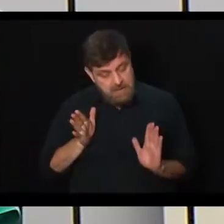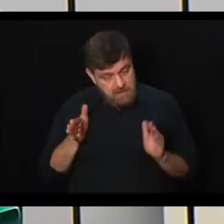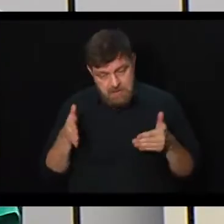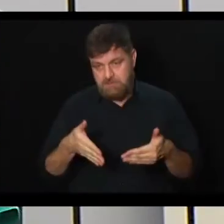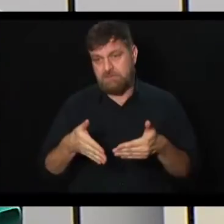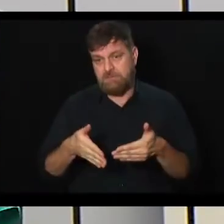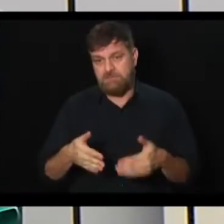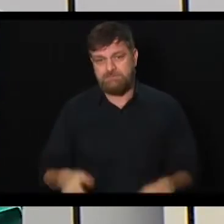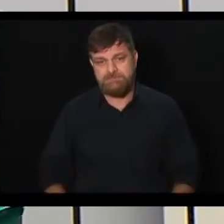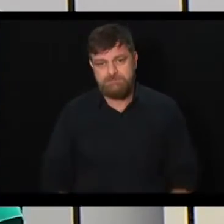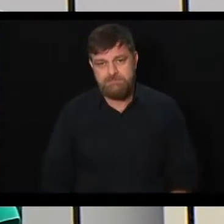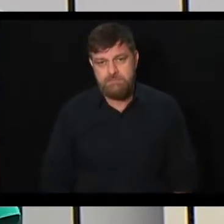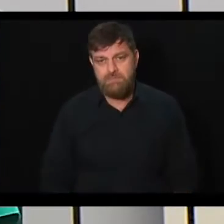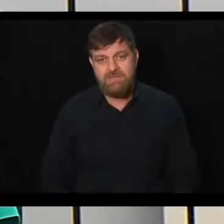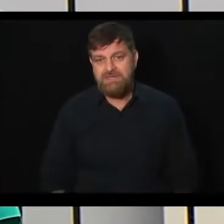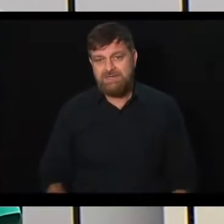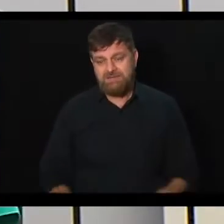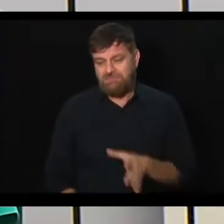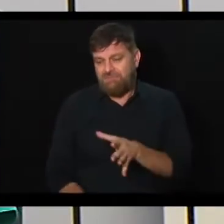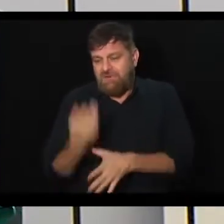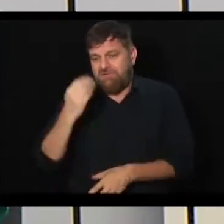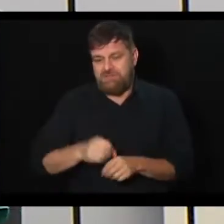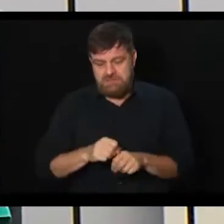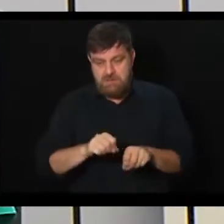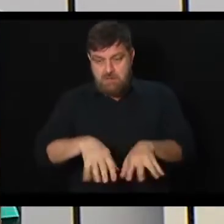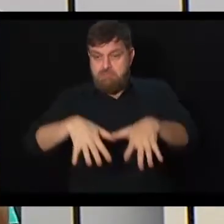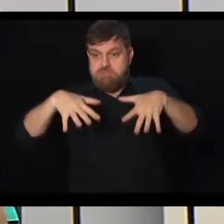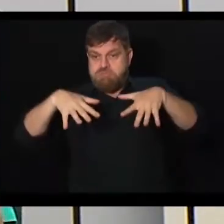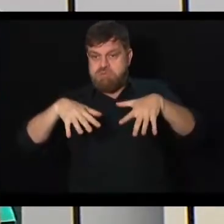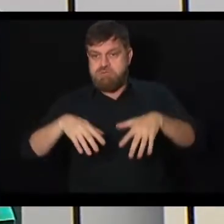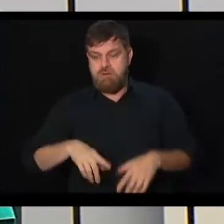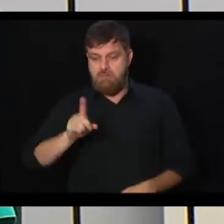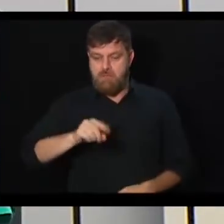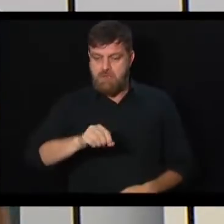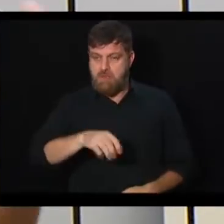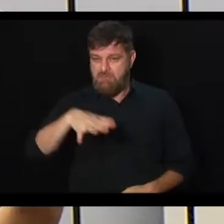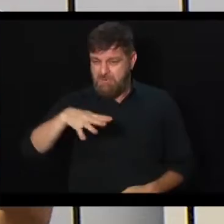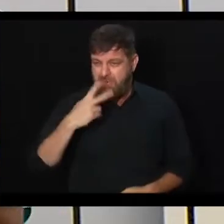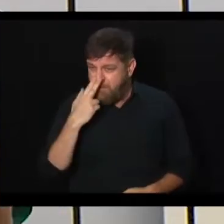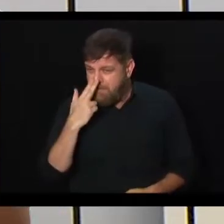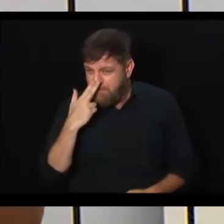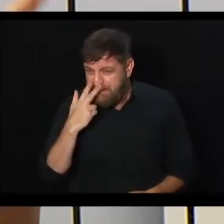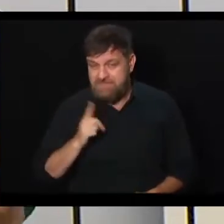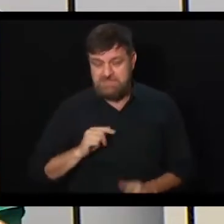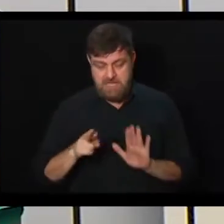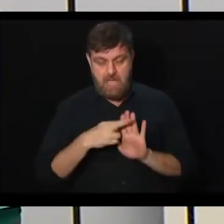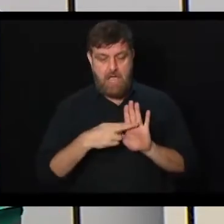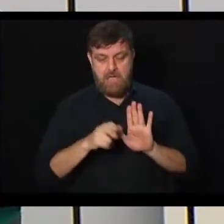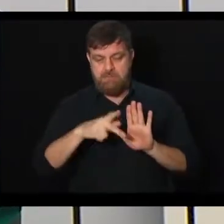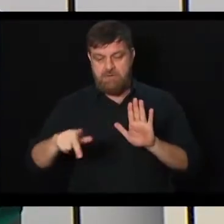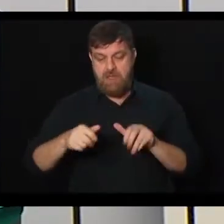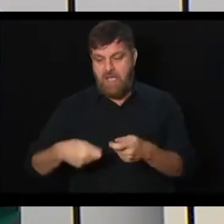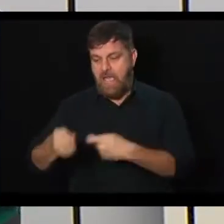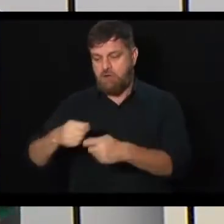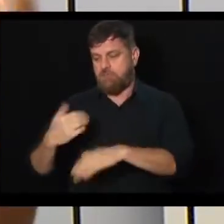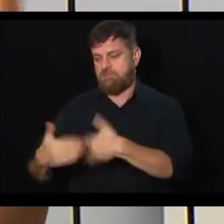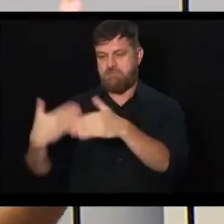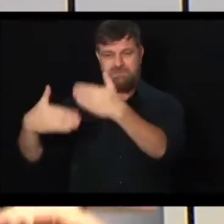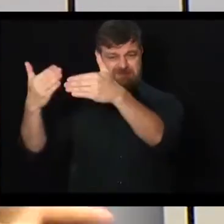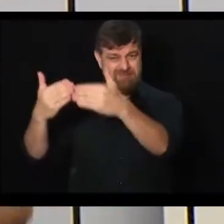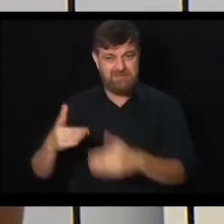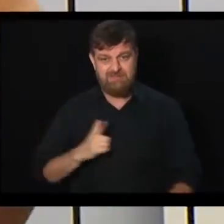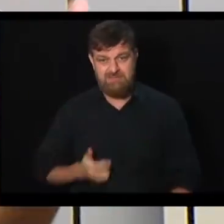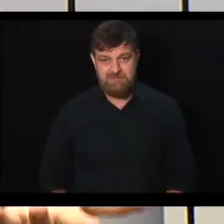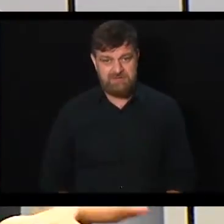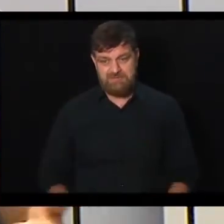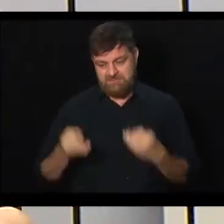não é uma fórmula mágica. Porque muitas vezes o governo trabalha com uma fórmula mágica. Vamos fazer a reforma da Previdência que a economia vai voltar a crescer. Isso foi o que